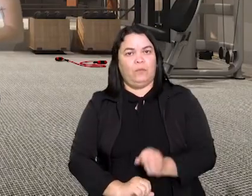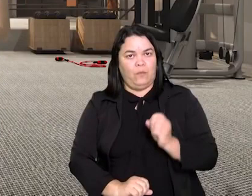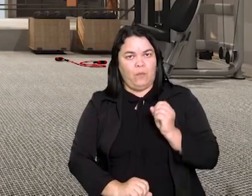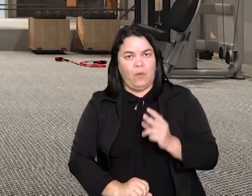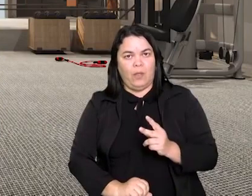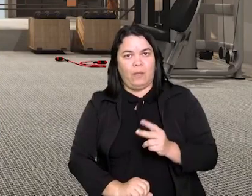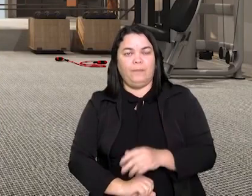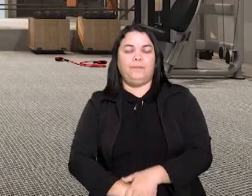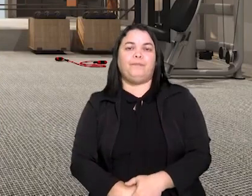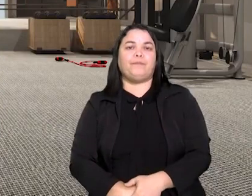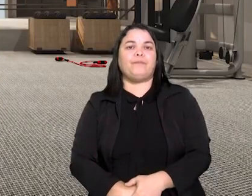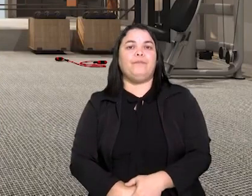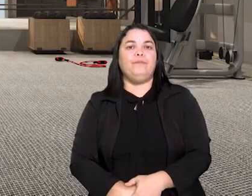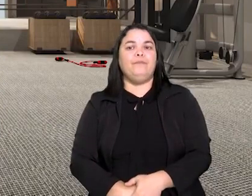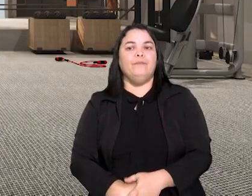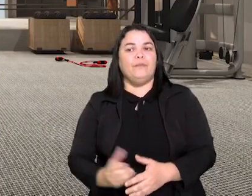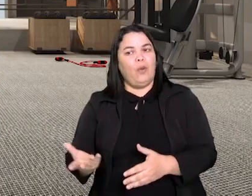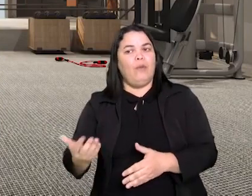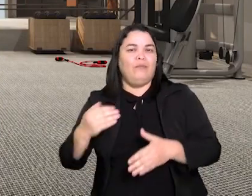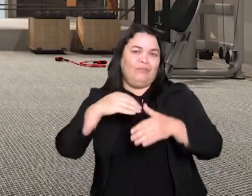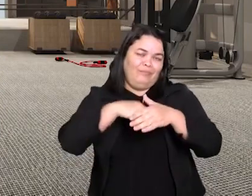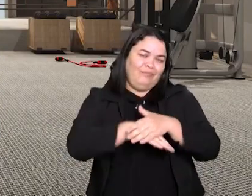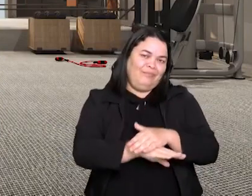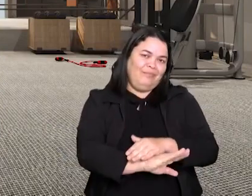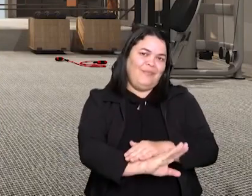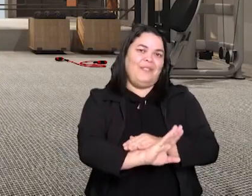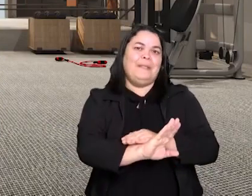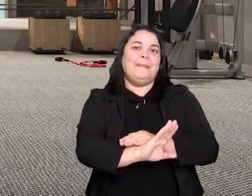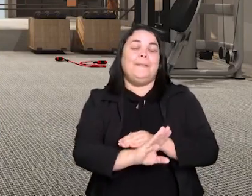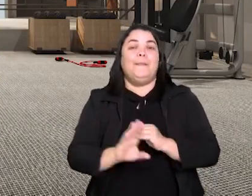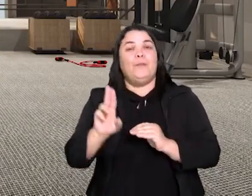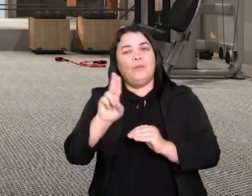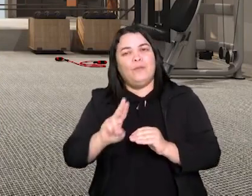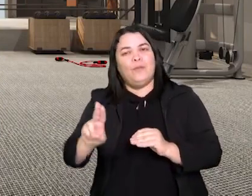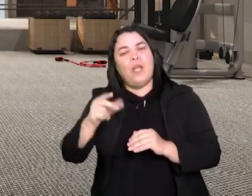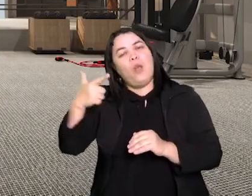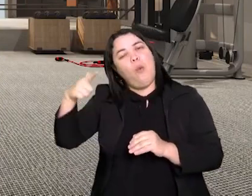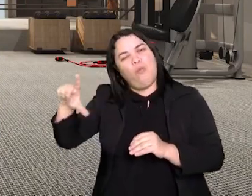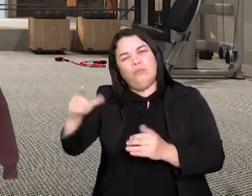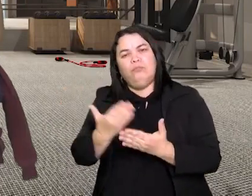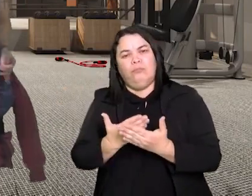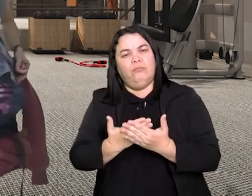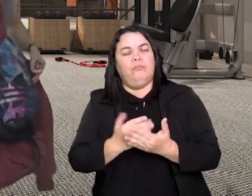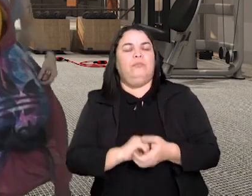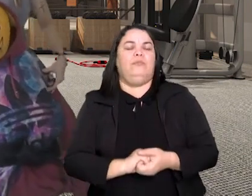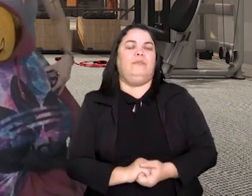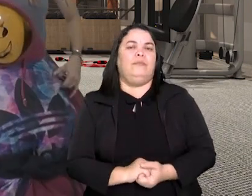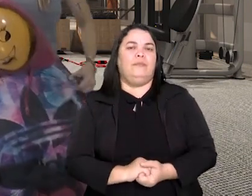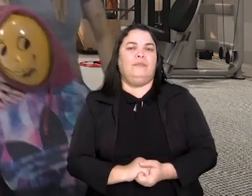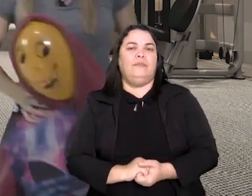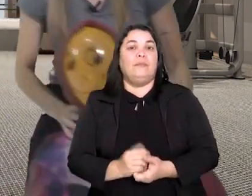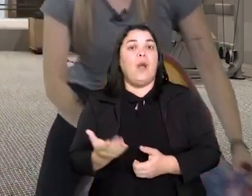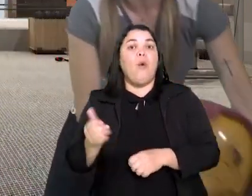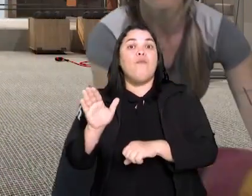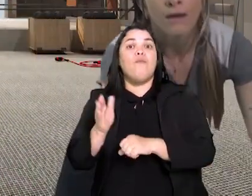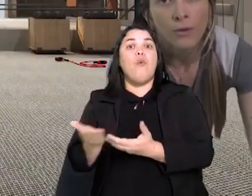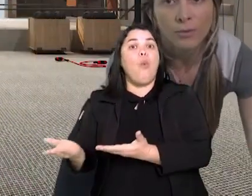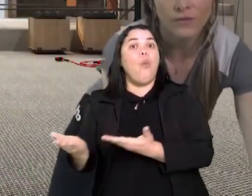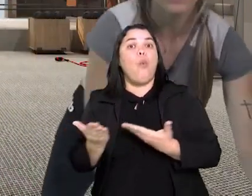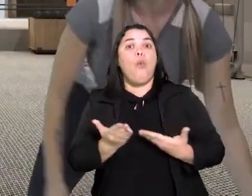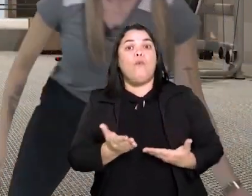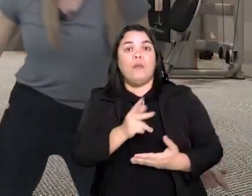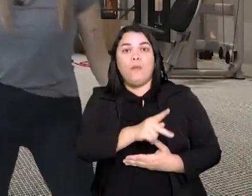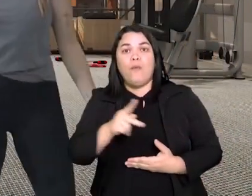Certo? Agora a gente vai guardar o nosso boneco vamos usar ele em outra aula, tá? E eu vou convidar